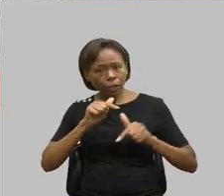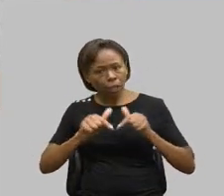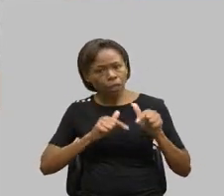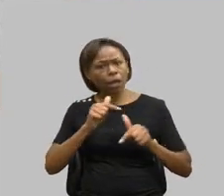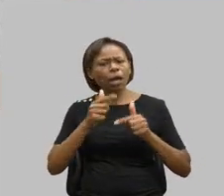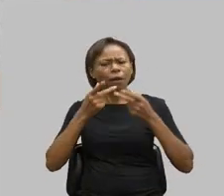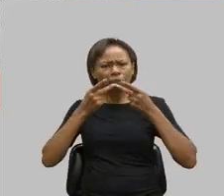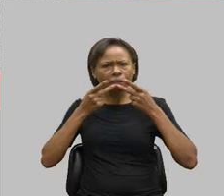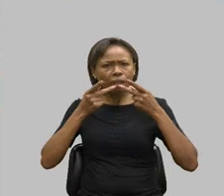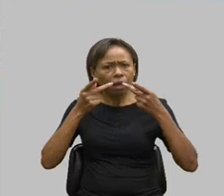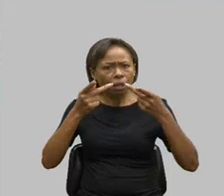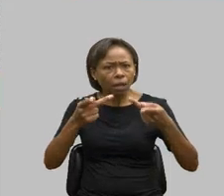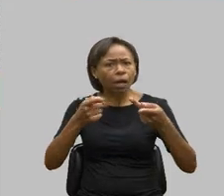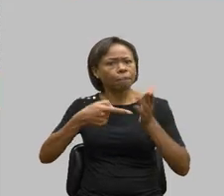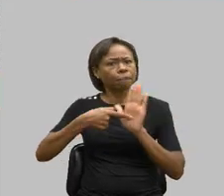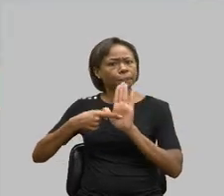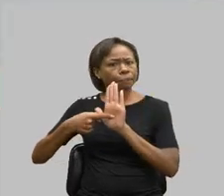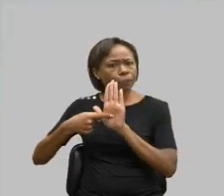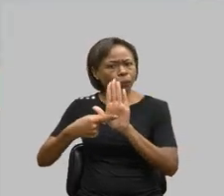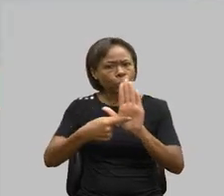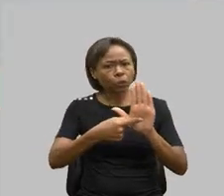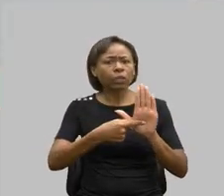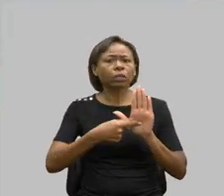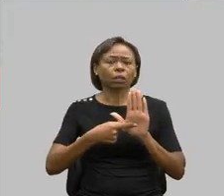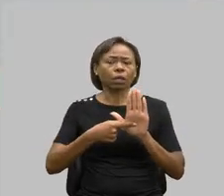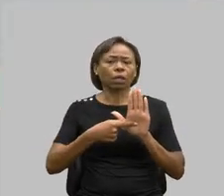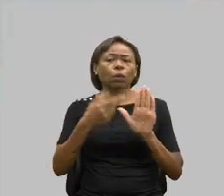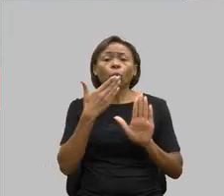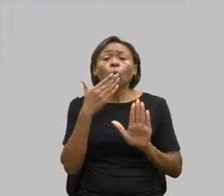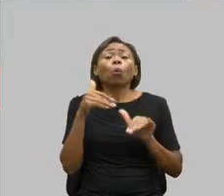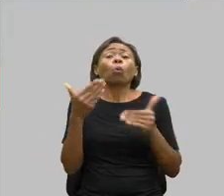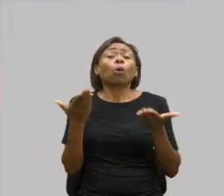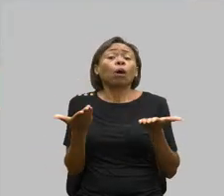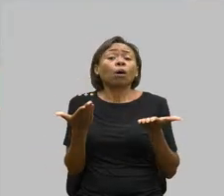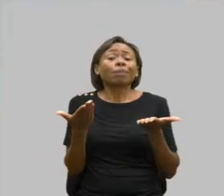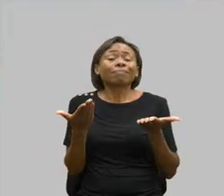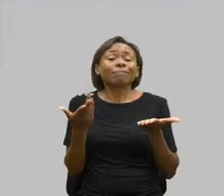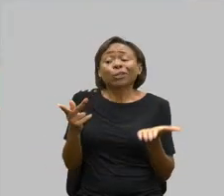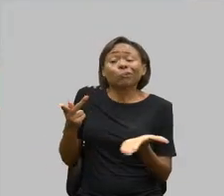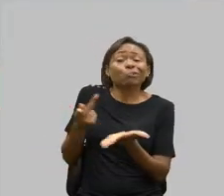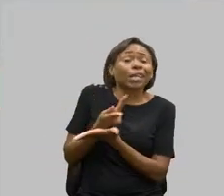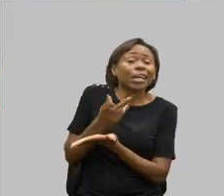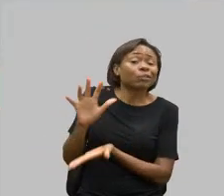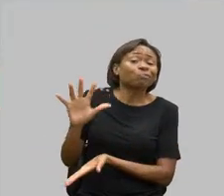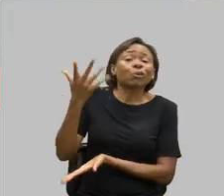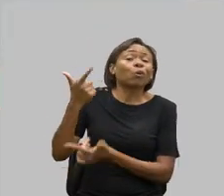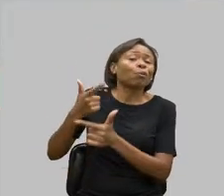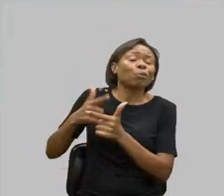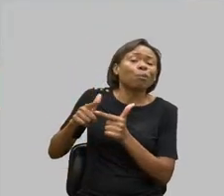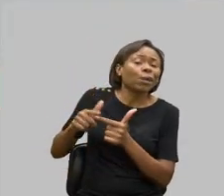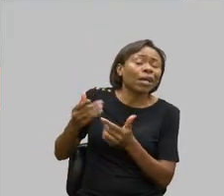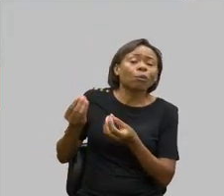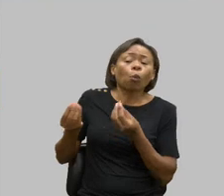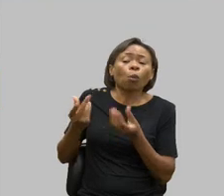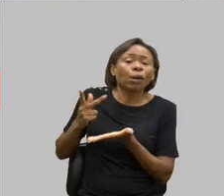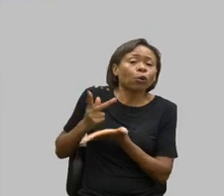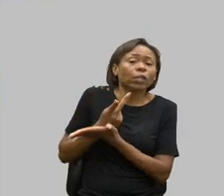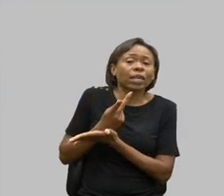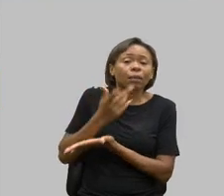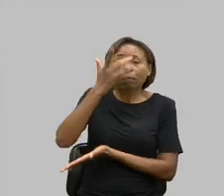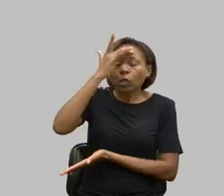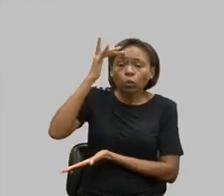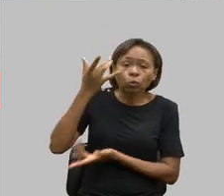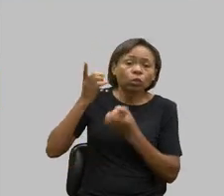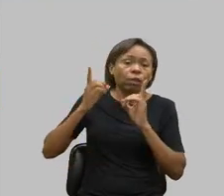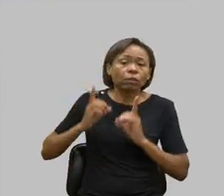falar, de mostrar qual é a realidade das pessoas com deficiência e doenças raras no